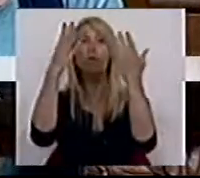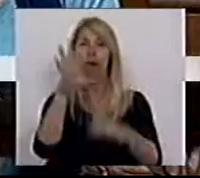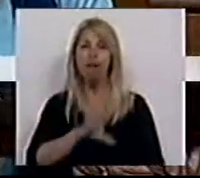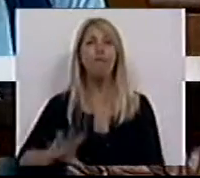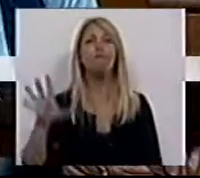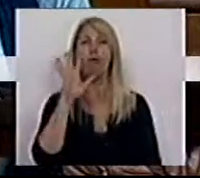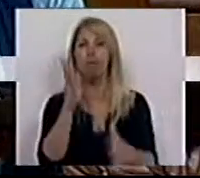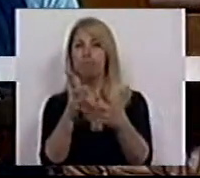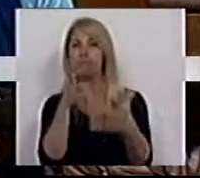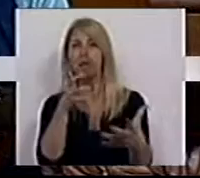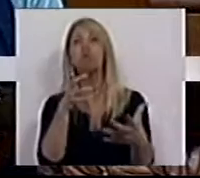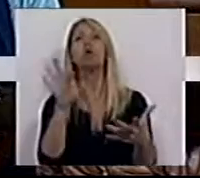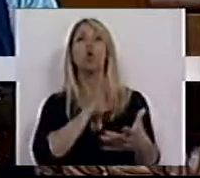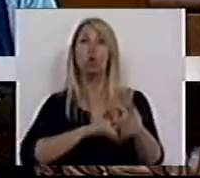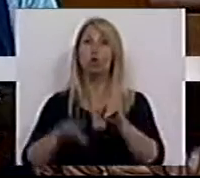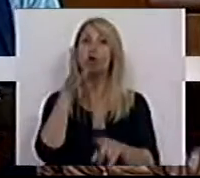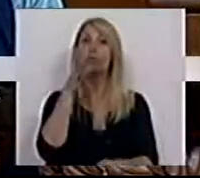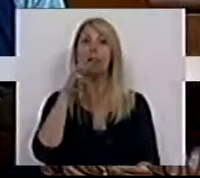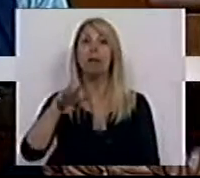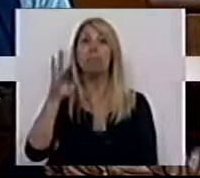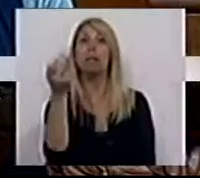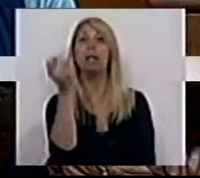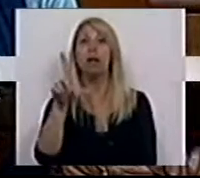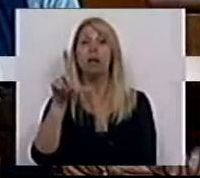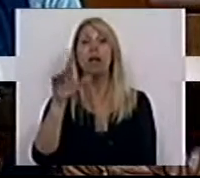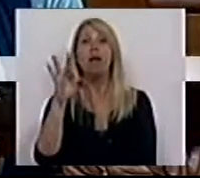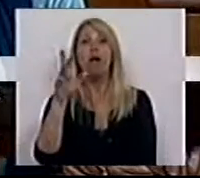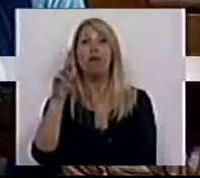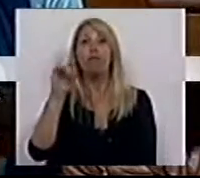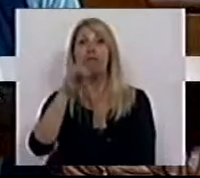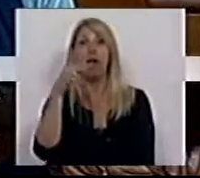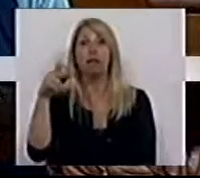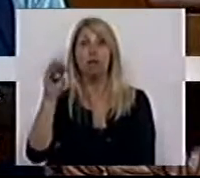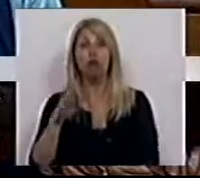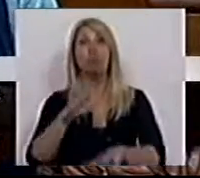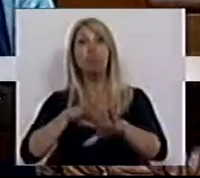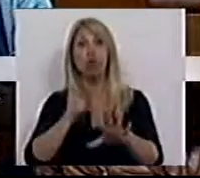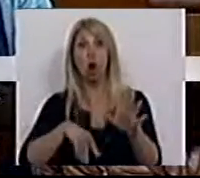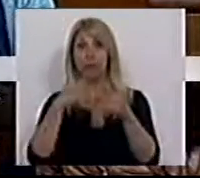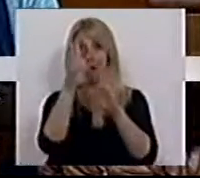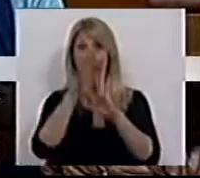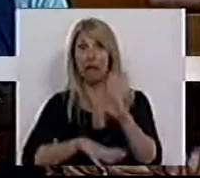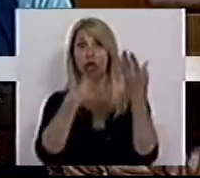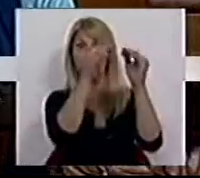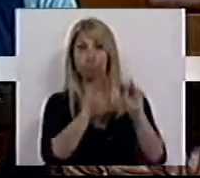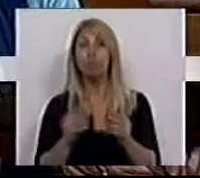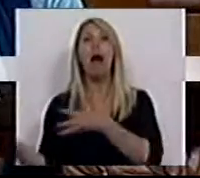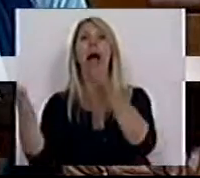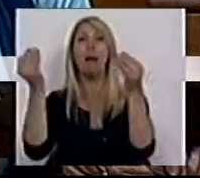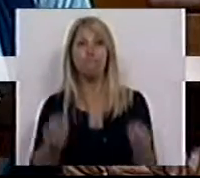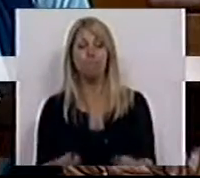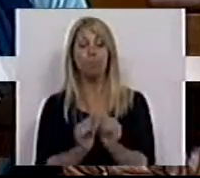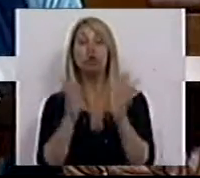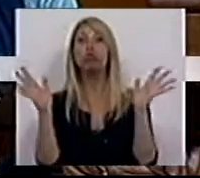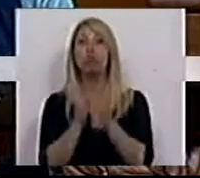particular, o Senhor Deputado Miguel Freitas, pelo relatório apresentado e por todo o trabalho de